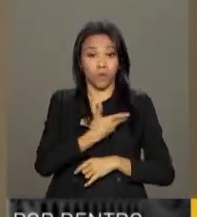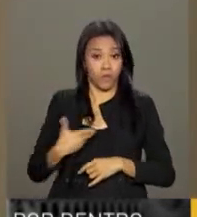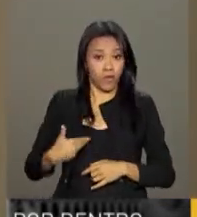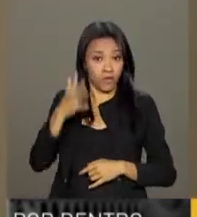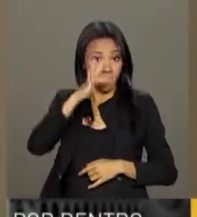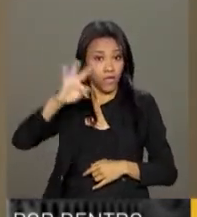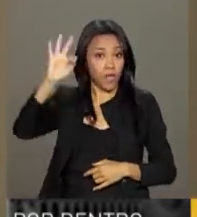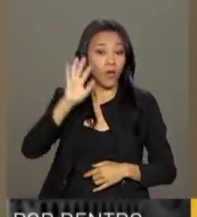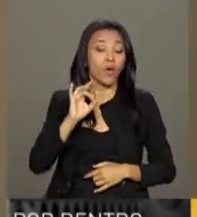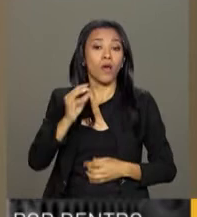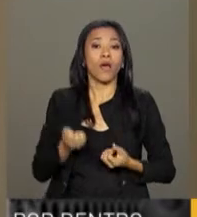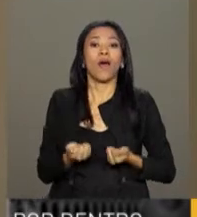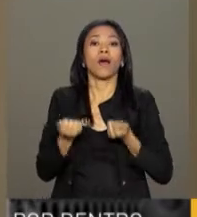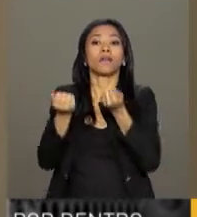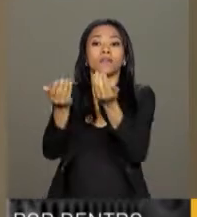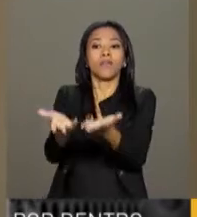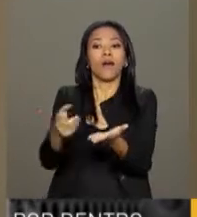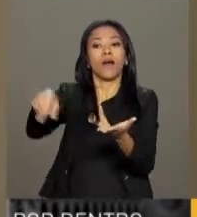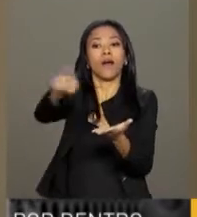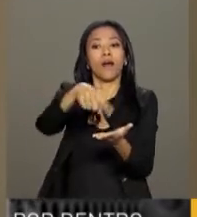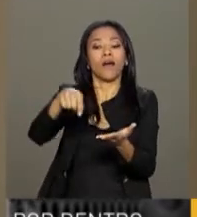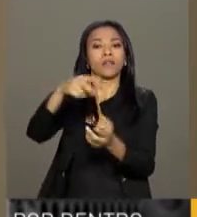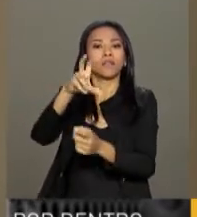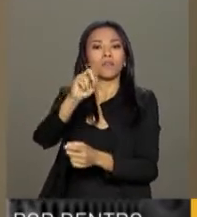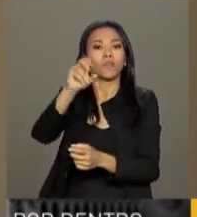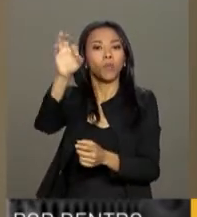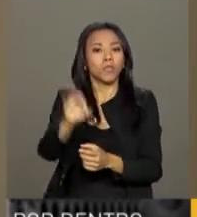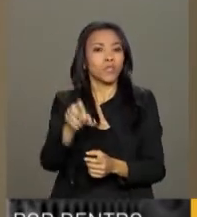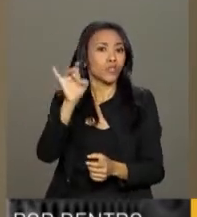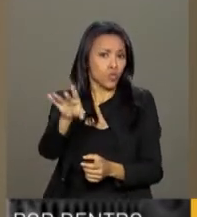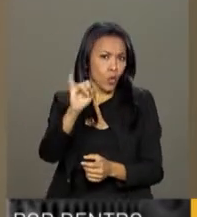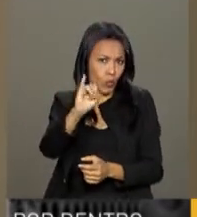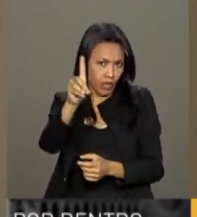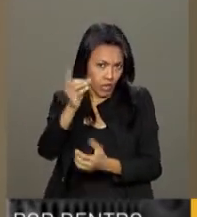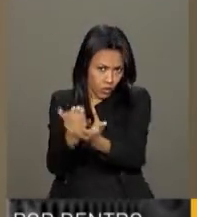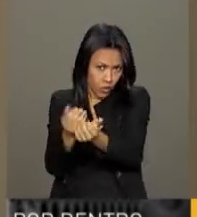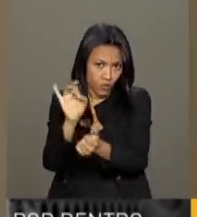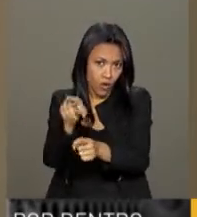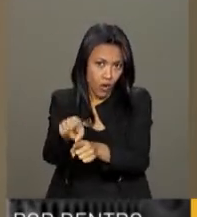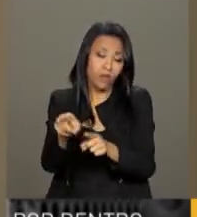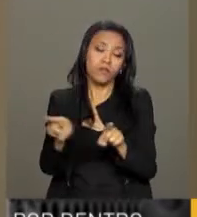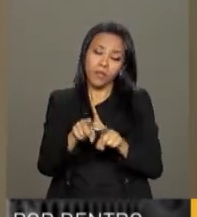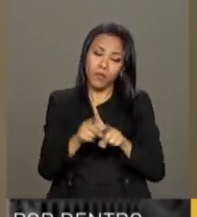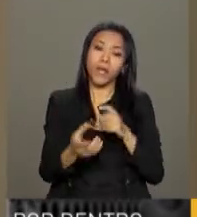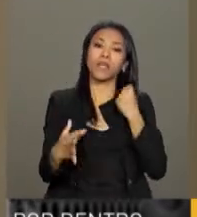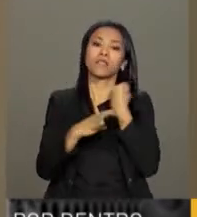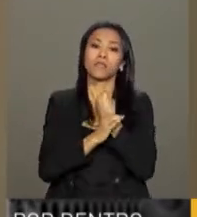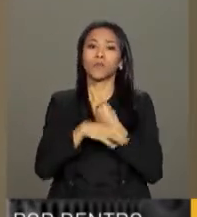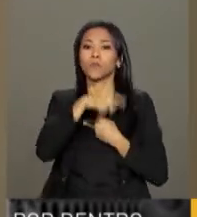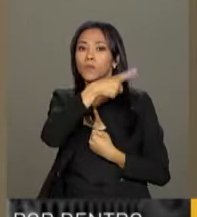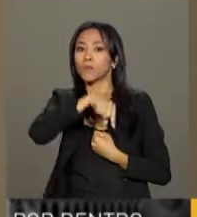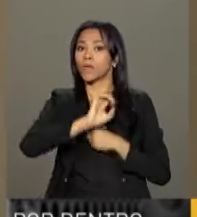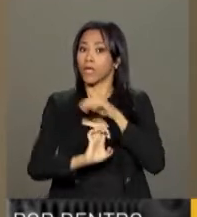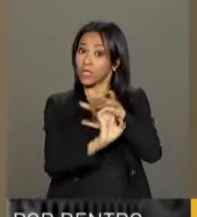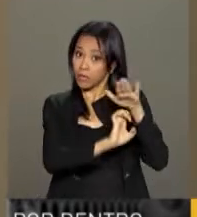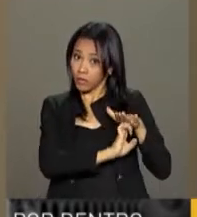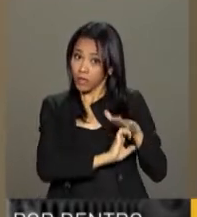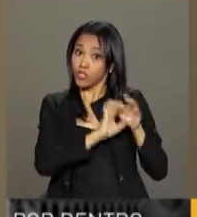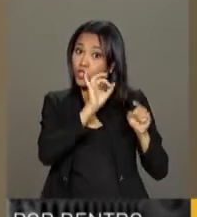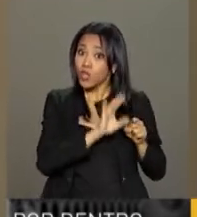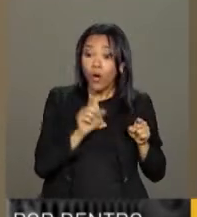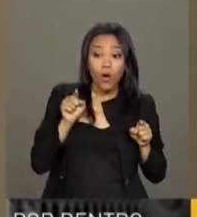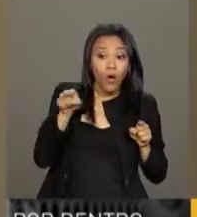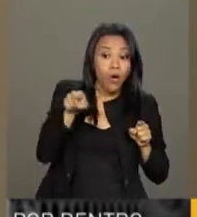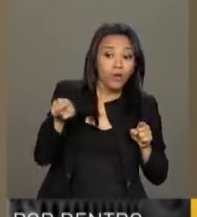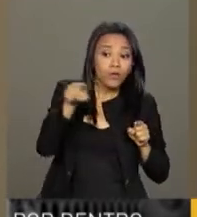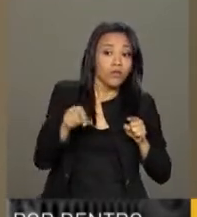disponibilizando acesso à meia entrada com a identidade jovem. Ele também garante ao promotor de evento que somente os jovens